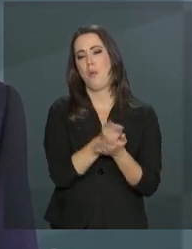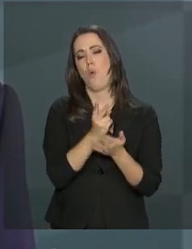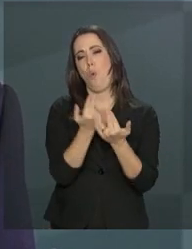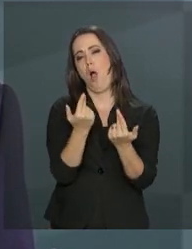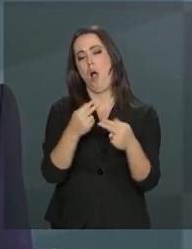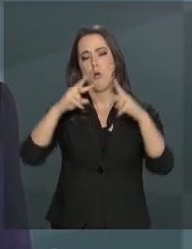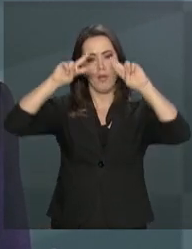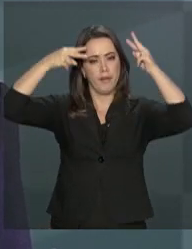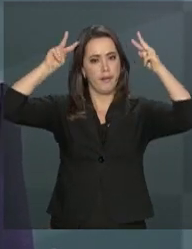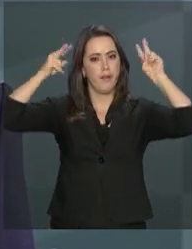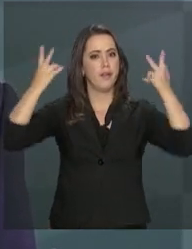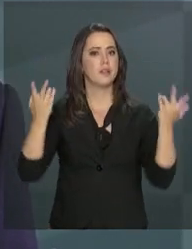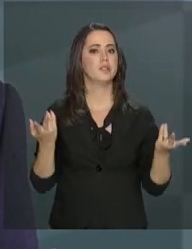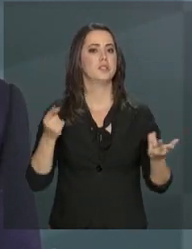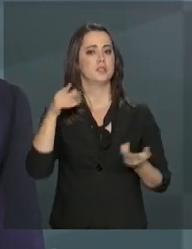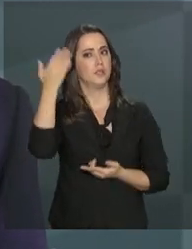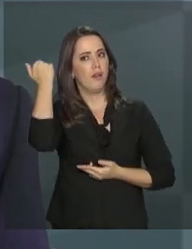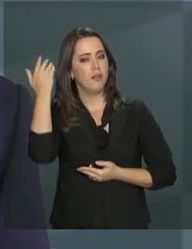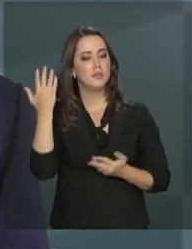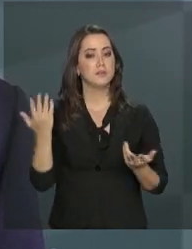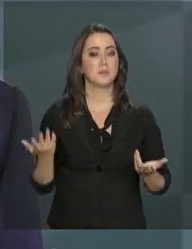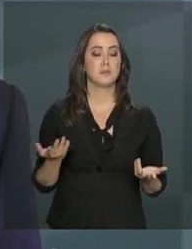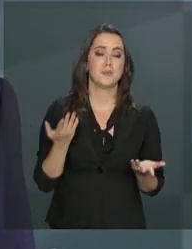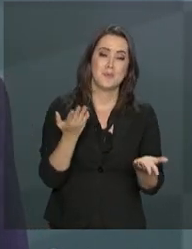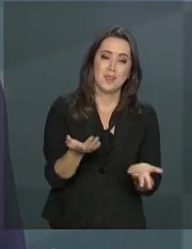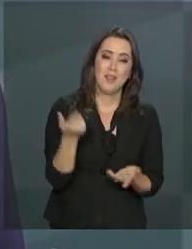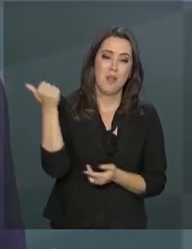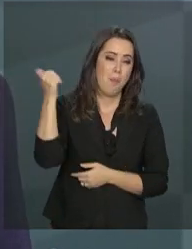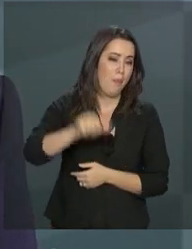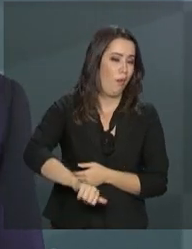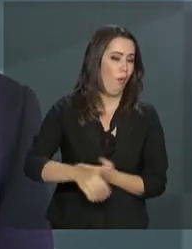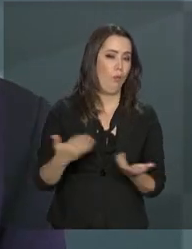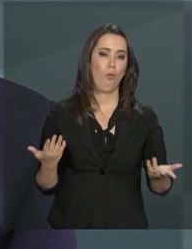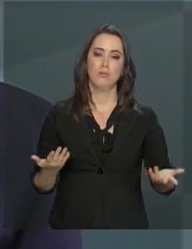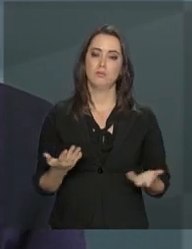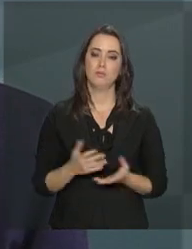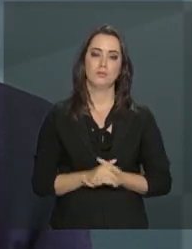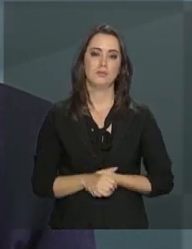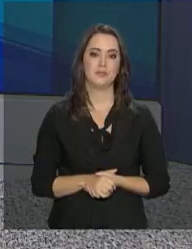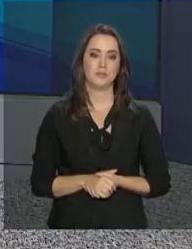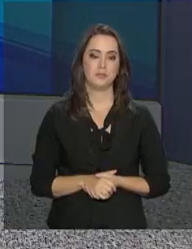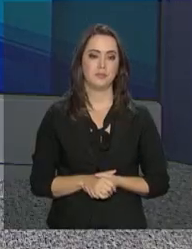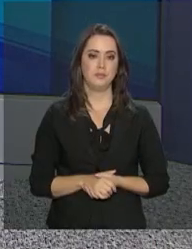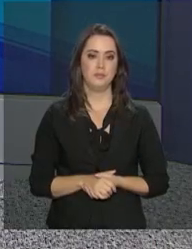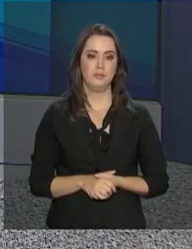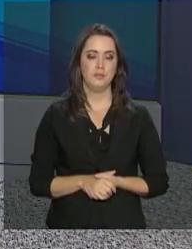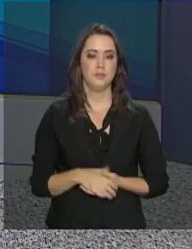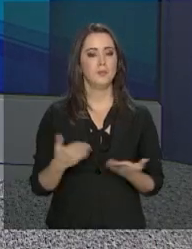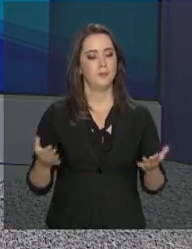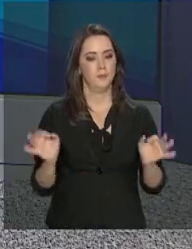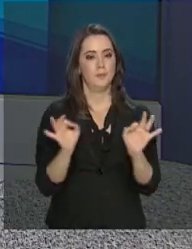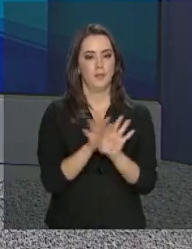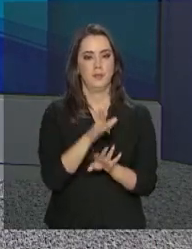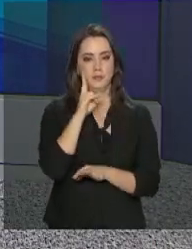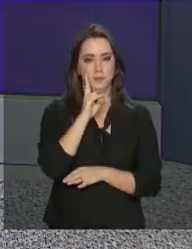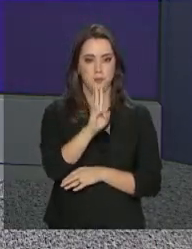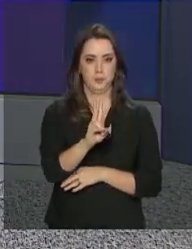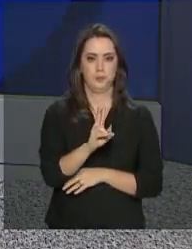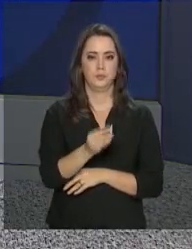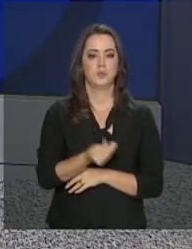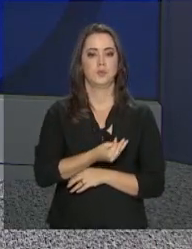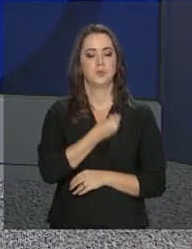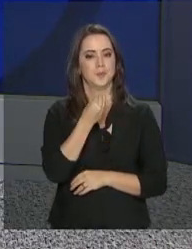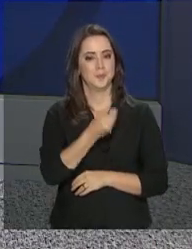situação que a Grécia esteve há pouco tempo atrás. E seria o pior dos quadros, não me entendendo. Nós ficamos por aqui. Você